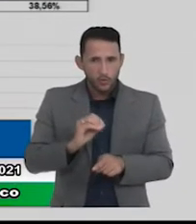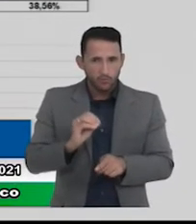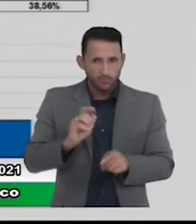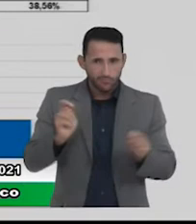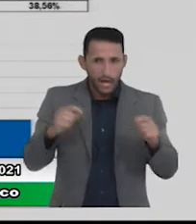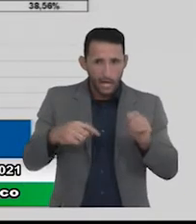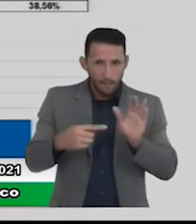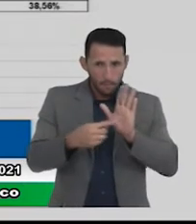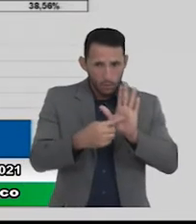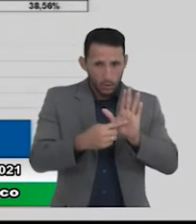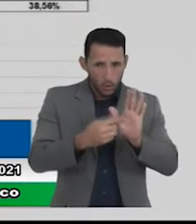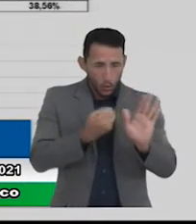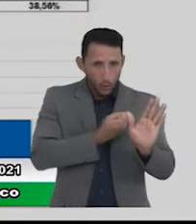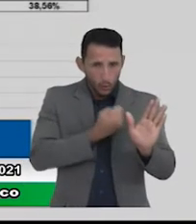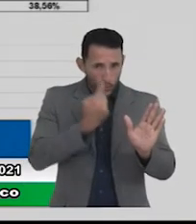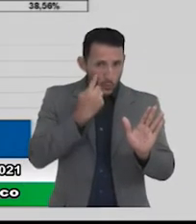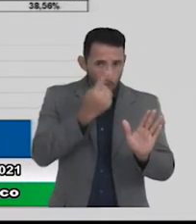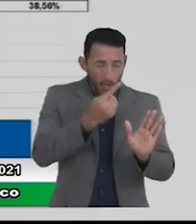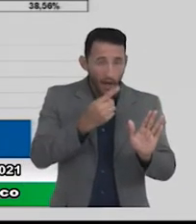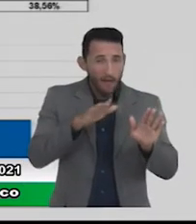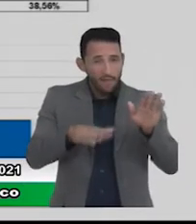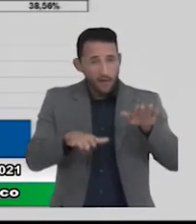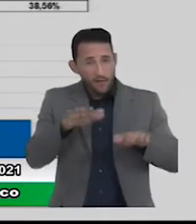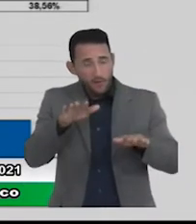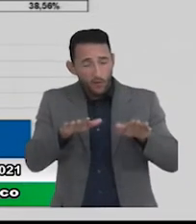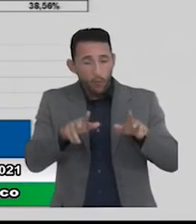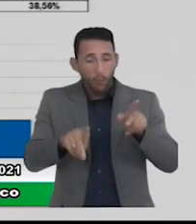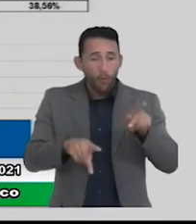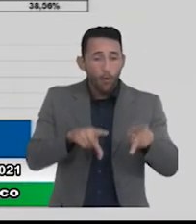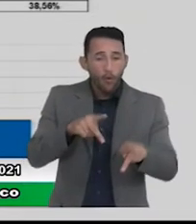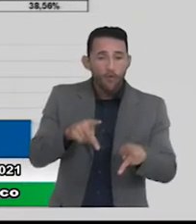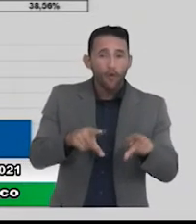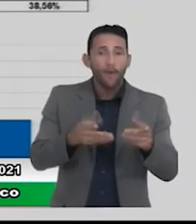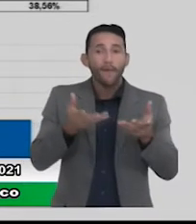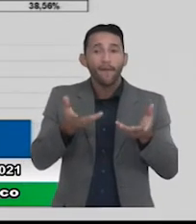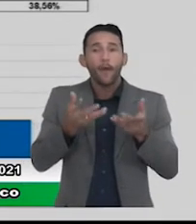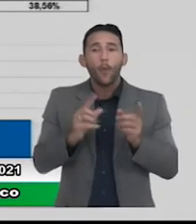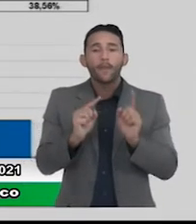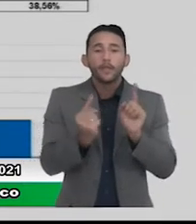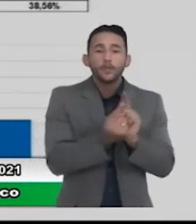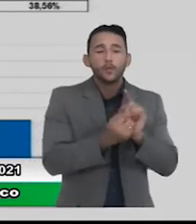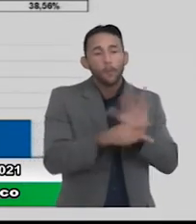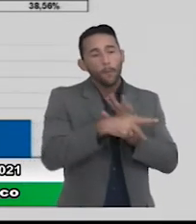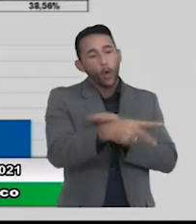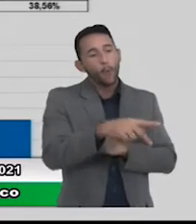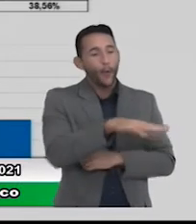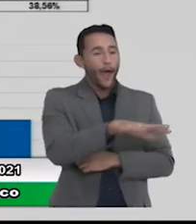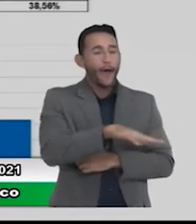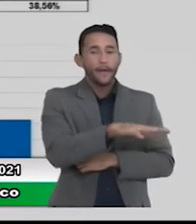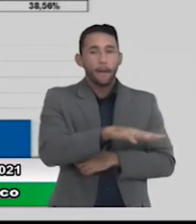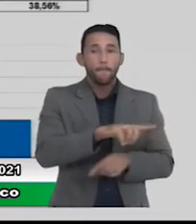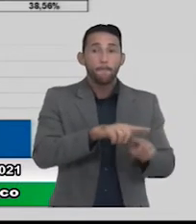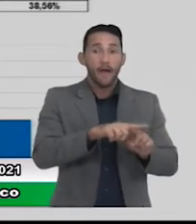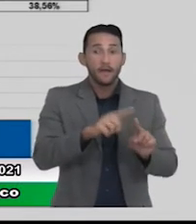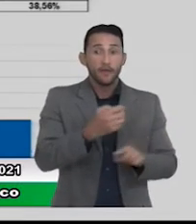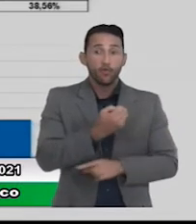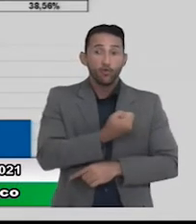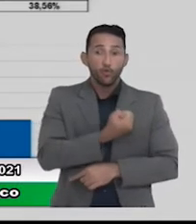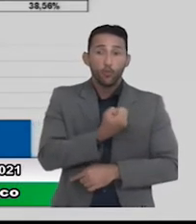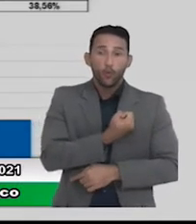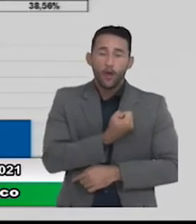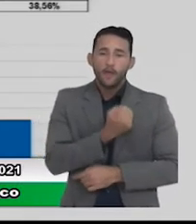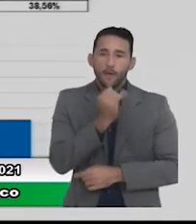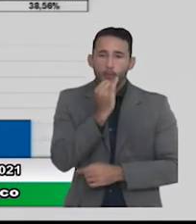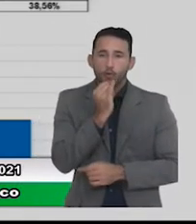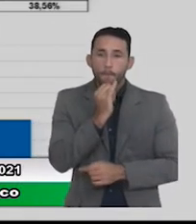números porque às vezes a população ela espera um atendimento mais específico em outra área então assim esse número ele traz a saúde